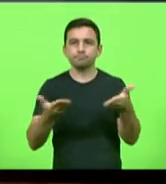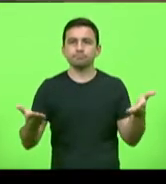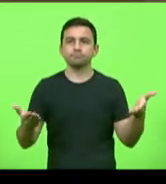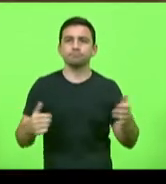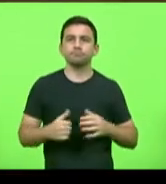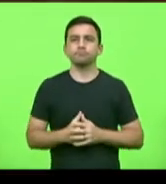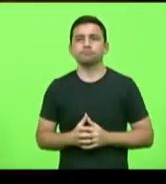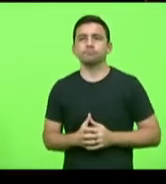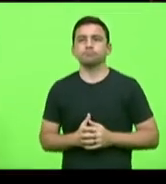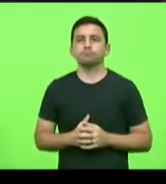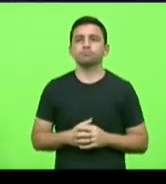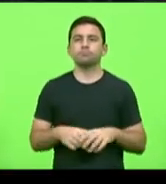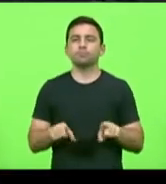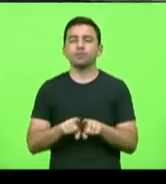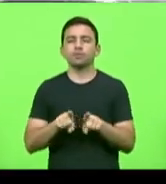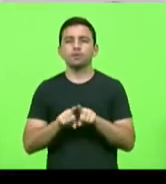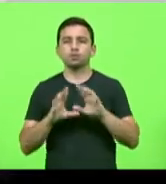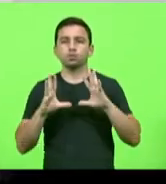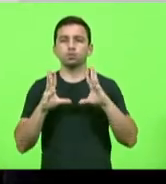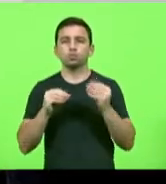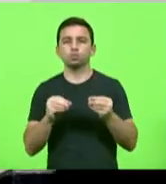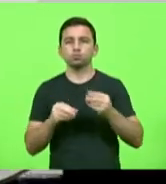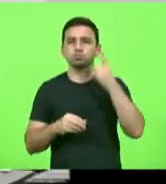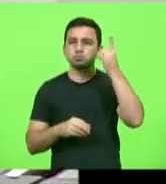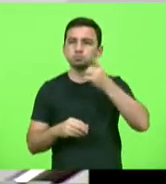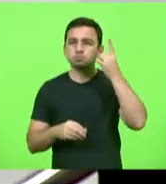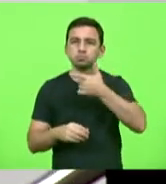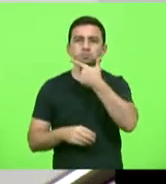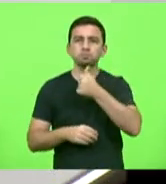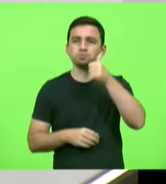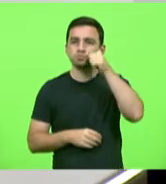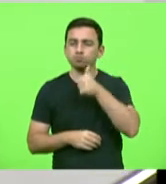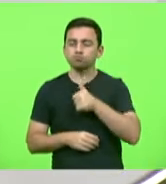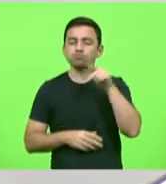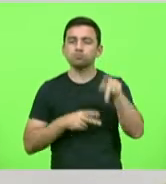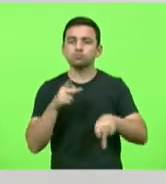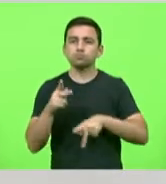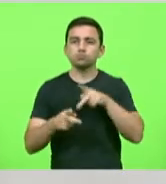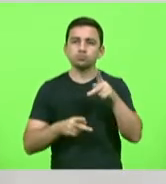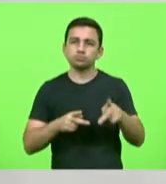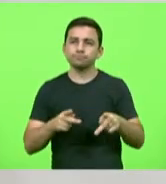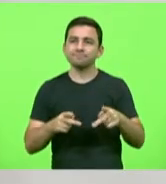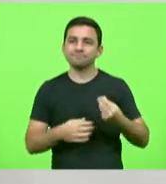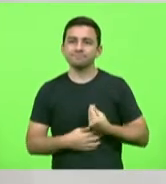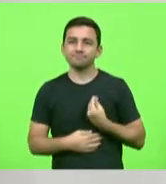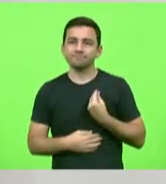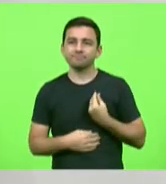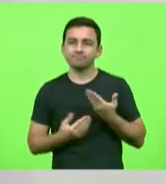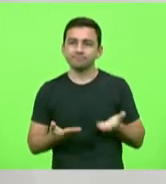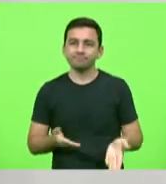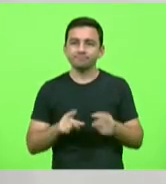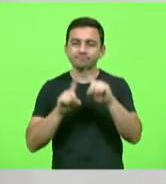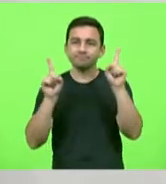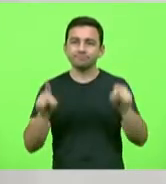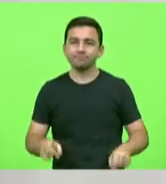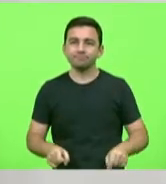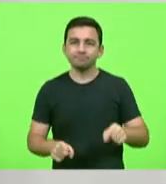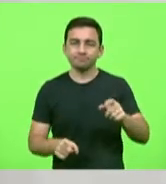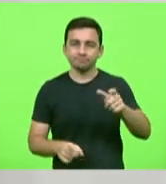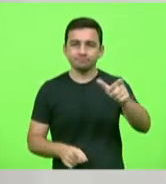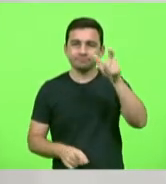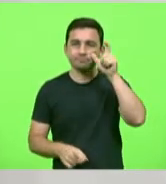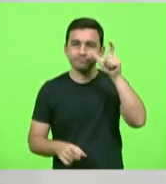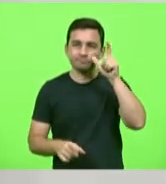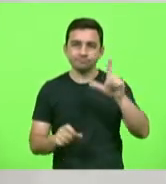também a todos os deputados deputadas o público que se faz presente servidores quem nos assiste